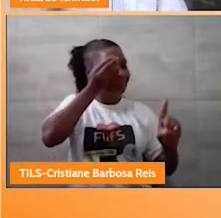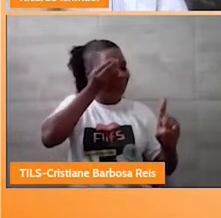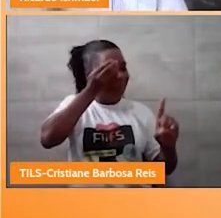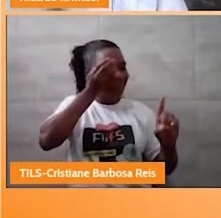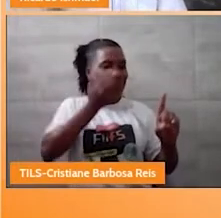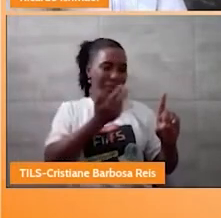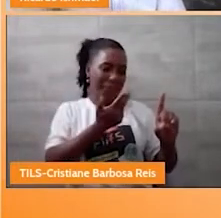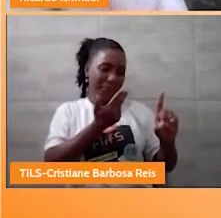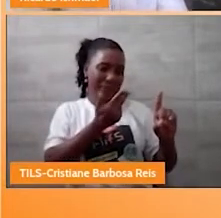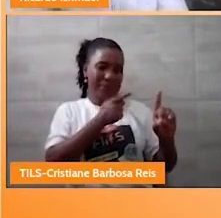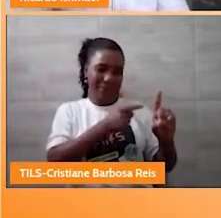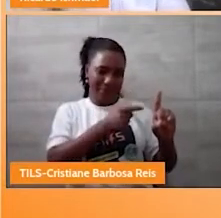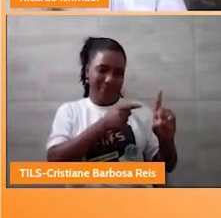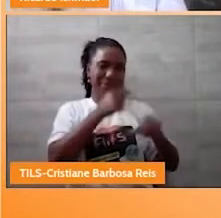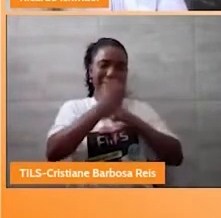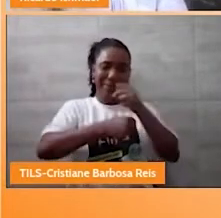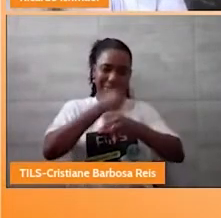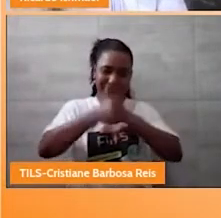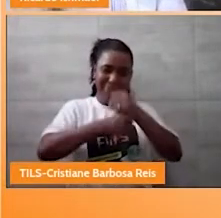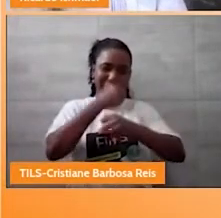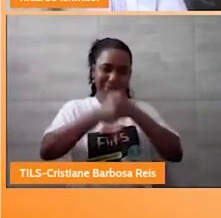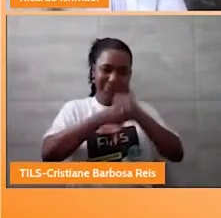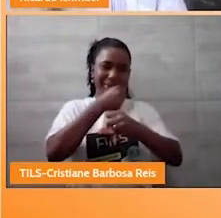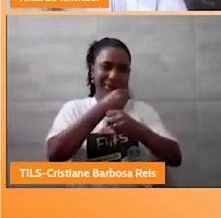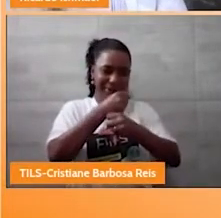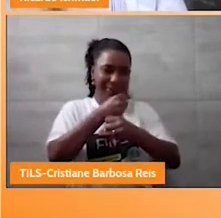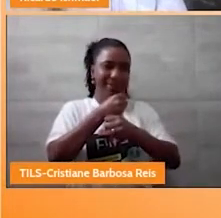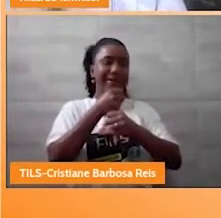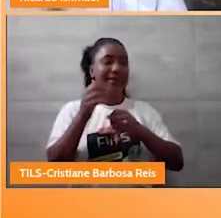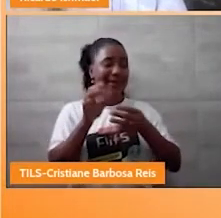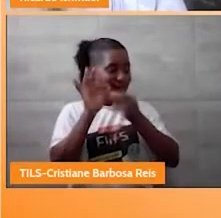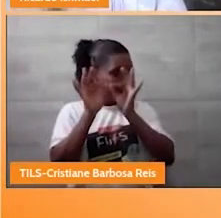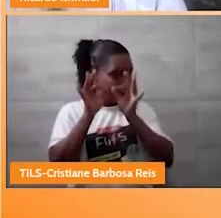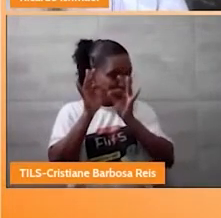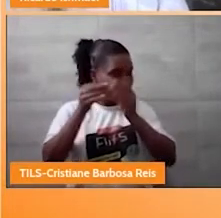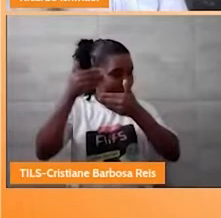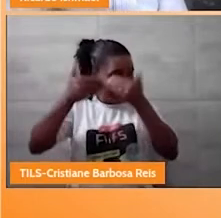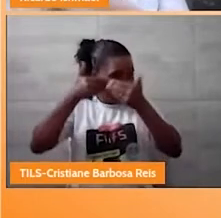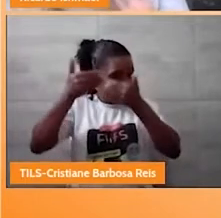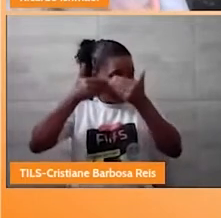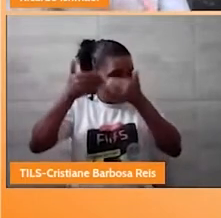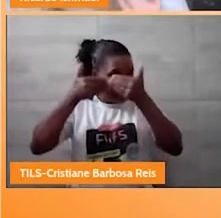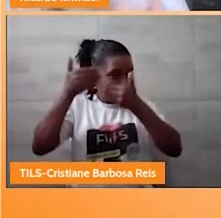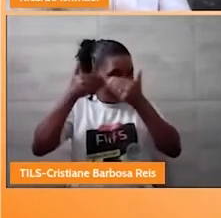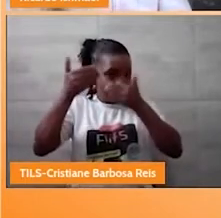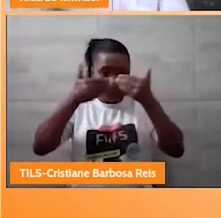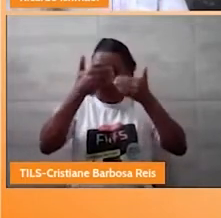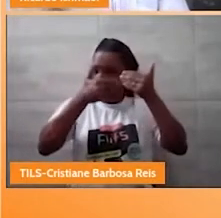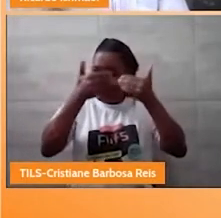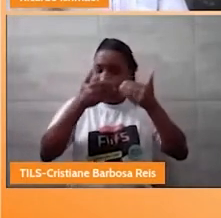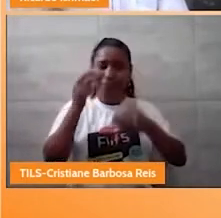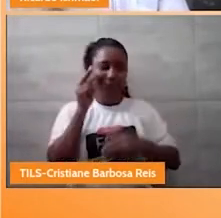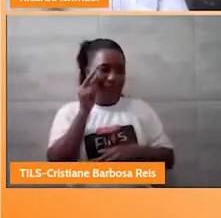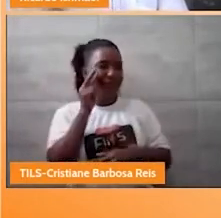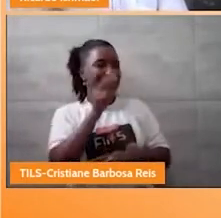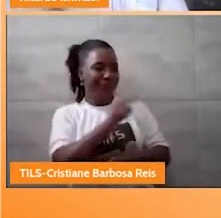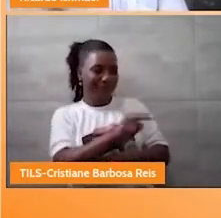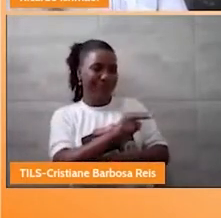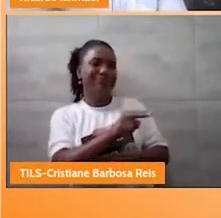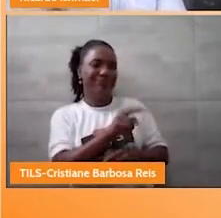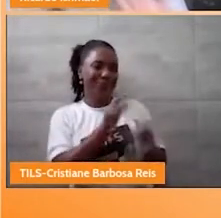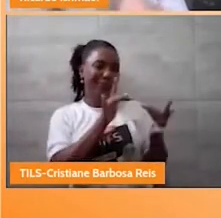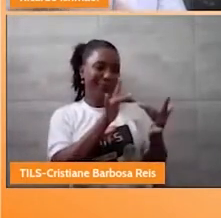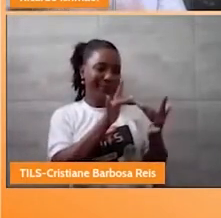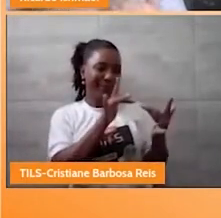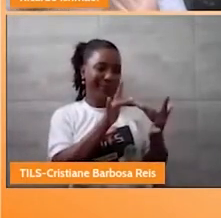alguns anos. Eu acompanhei bem de perto esse tratamento da Ana Lara, minha sobrinha. E via o sofrimento dela em ter que usar um